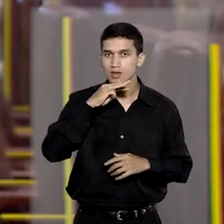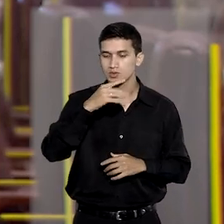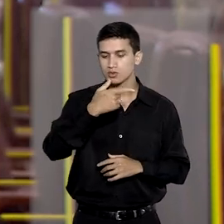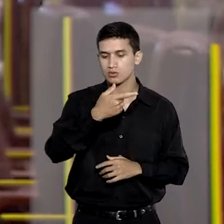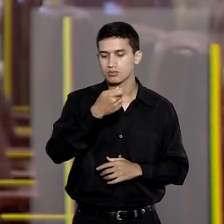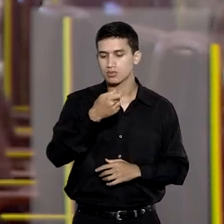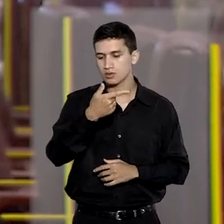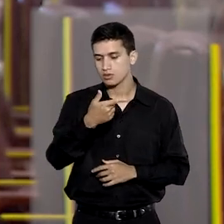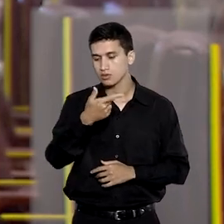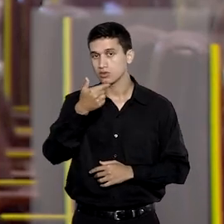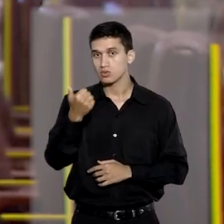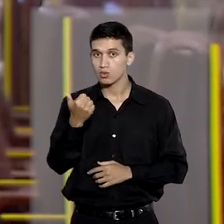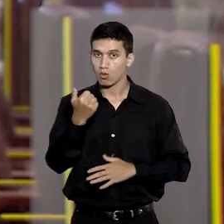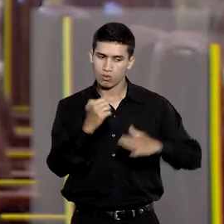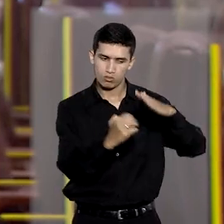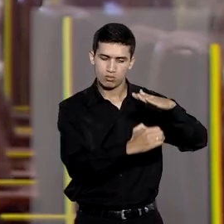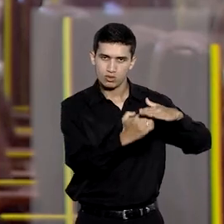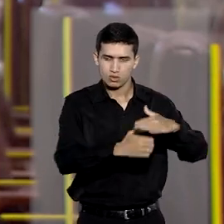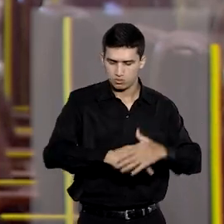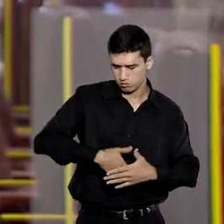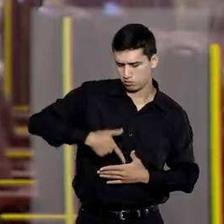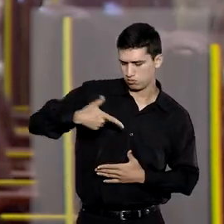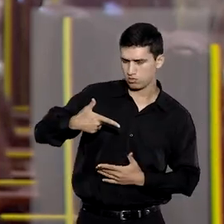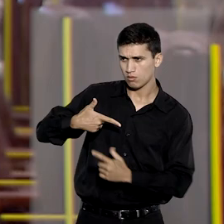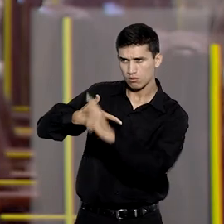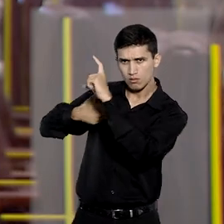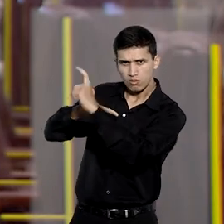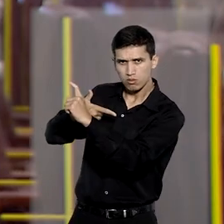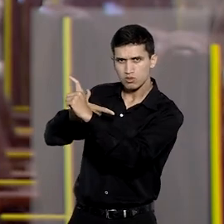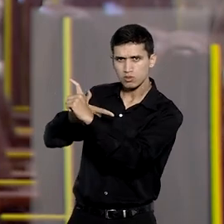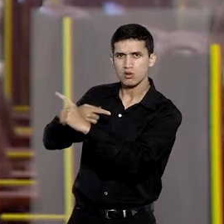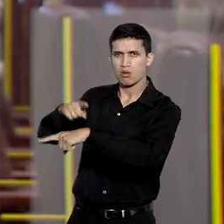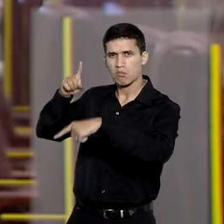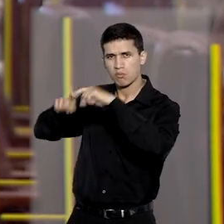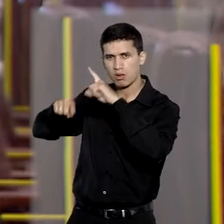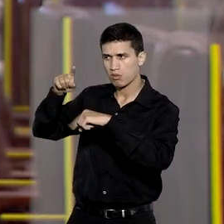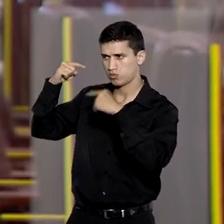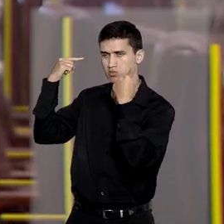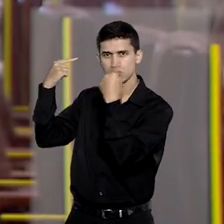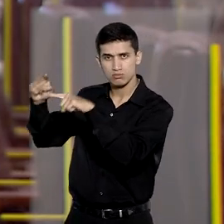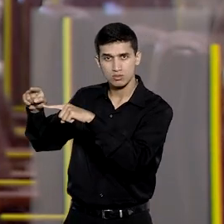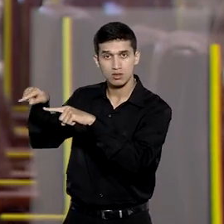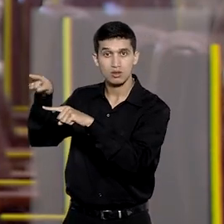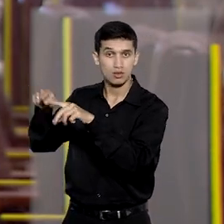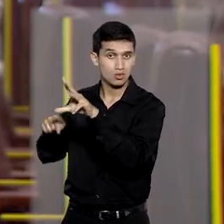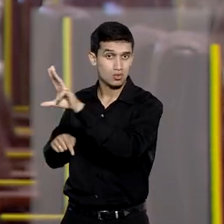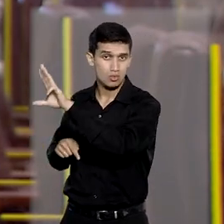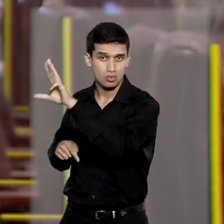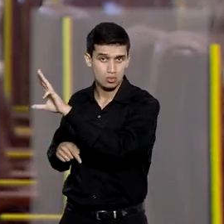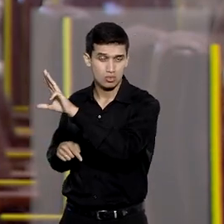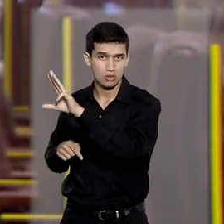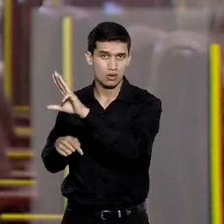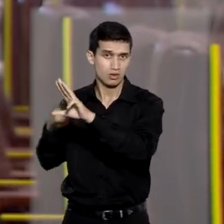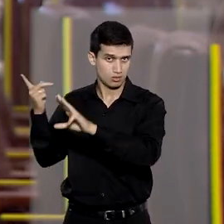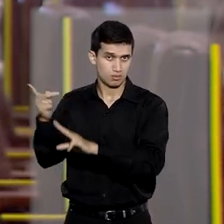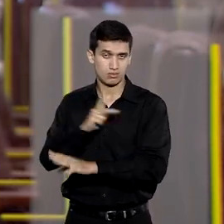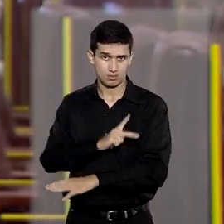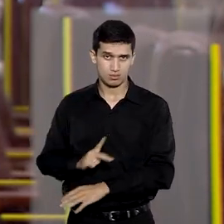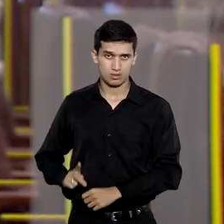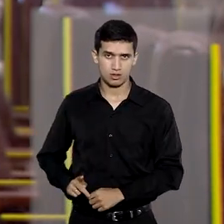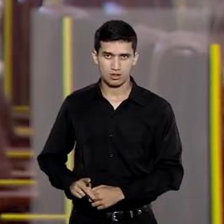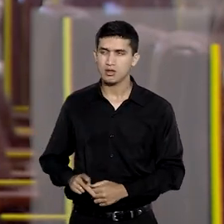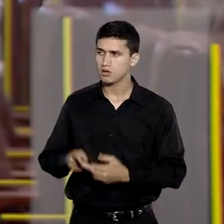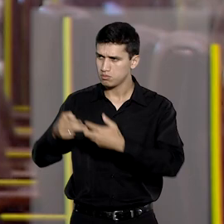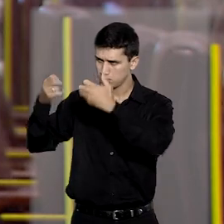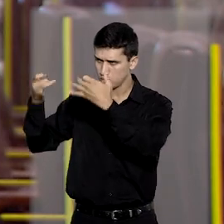março de 2021, o empresário, mostrando uma arma, teria xingado o então pré-candidato à presidência da República e dito